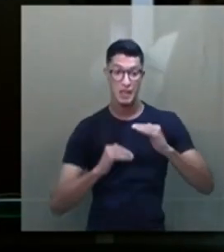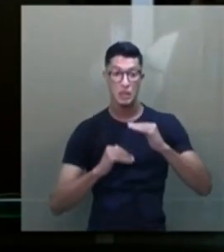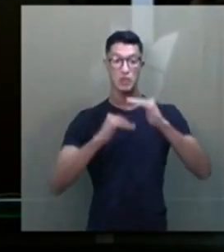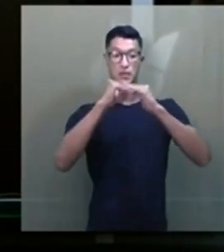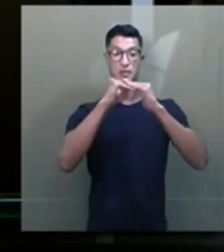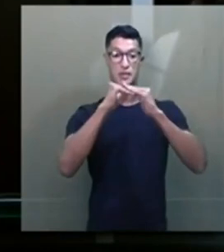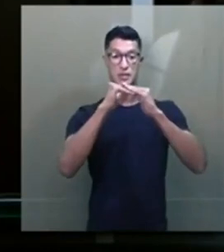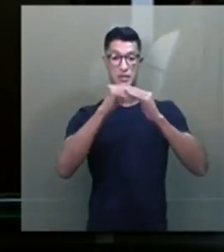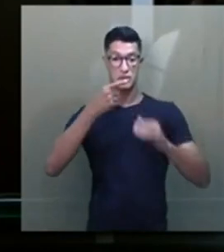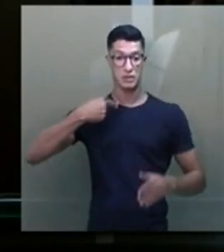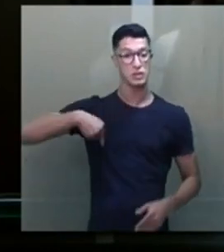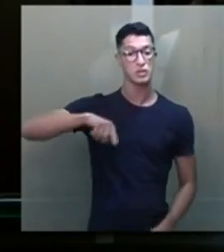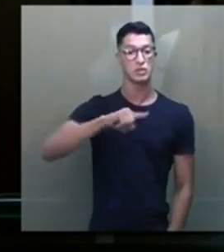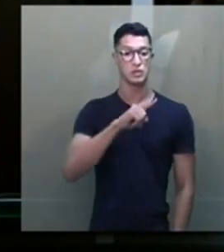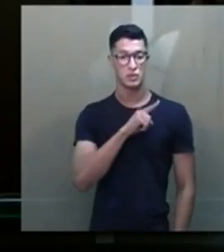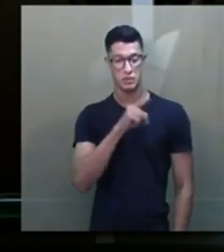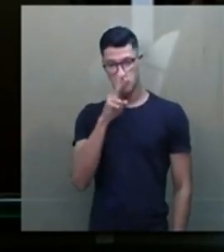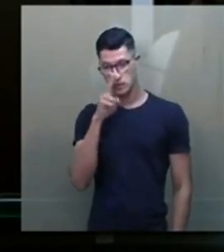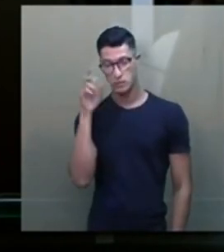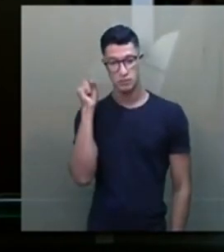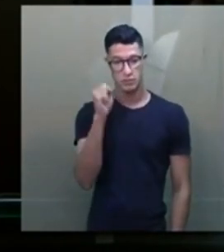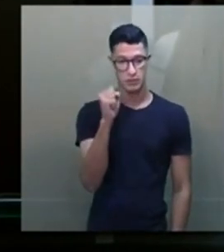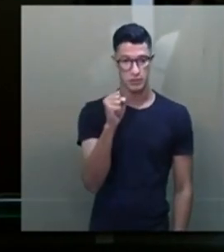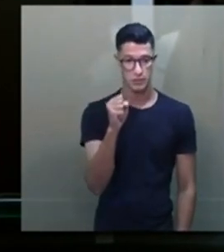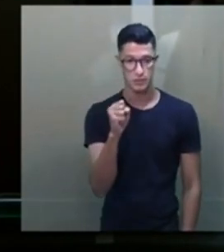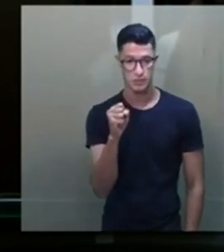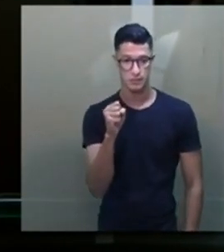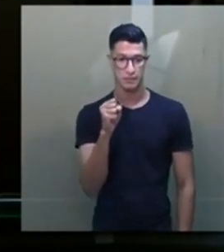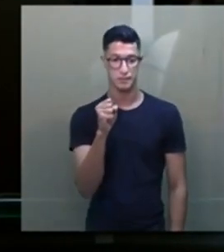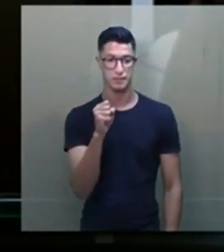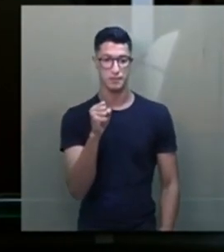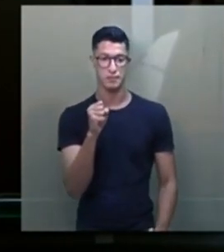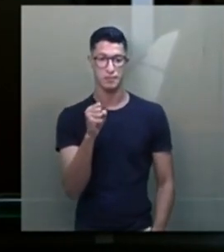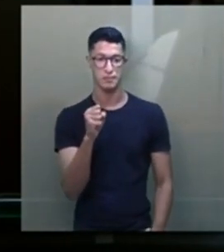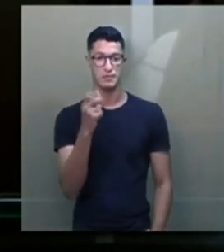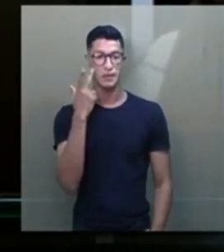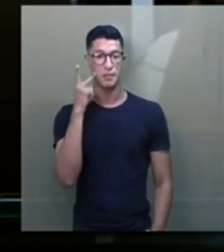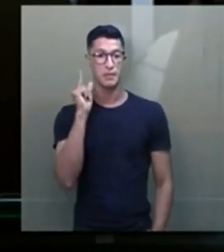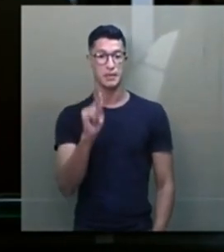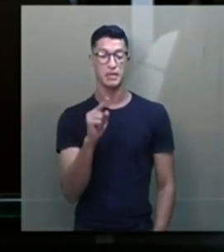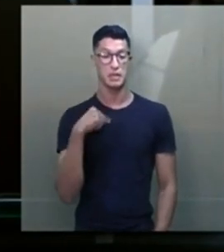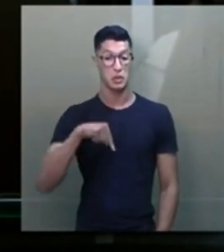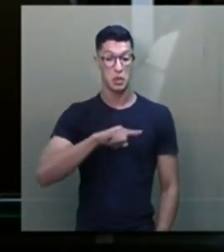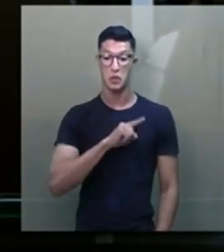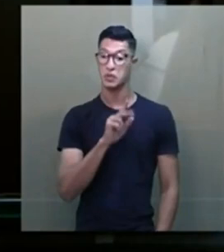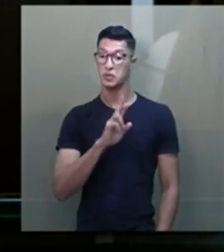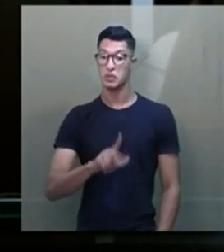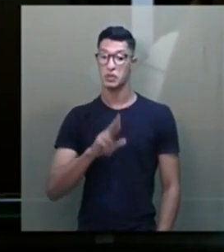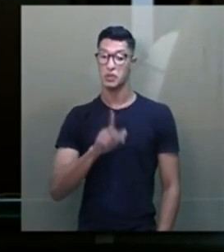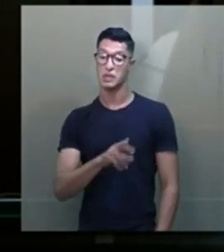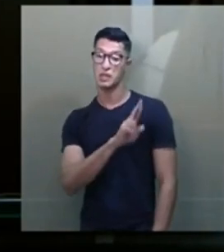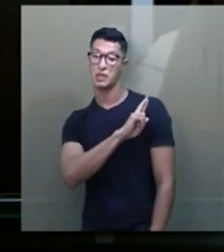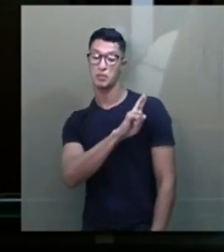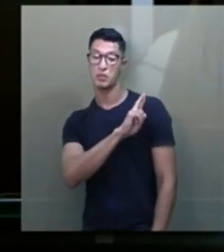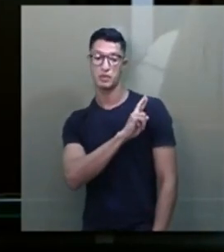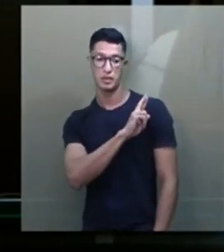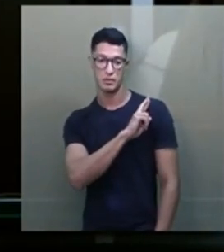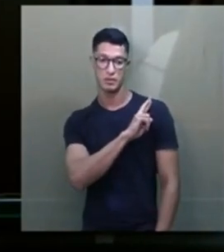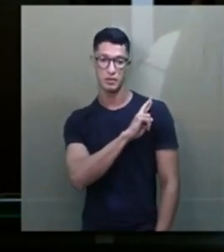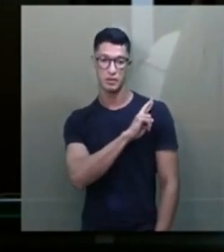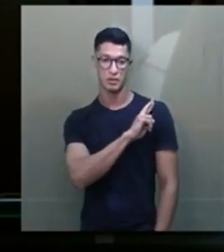de nossas forças, para que não sejamos responsáveis